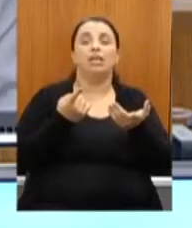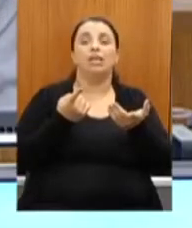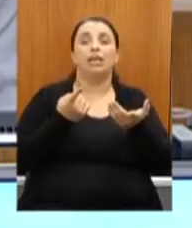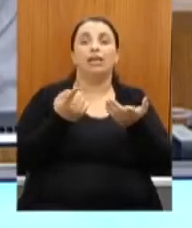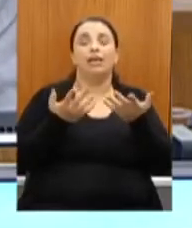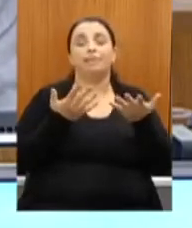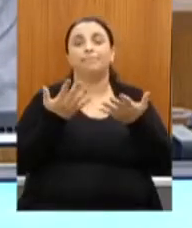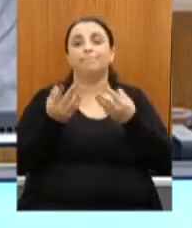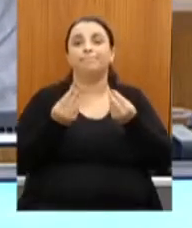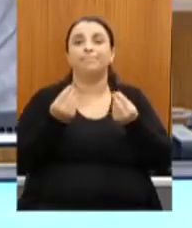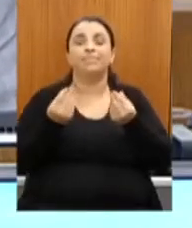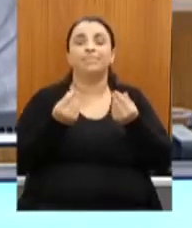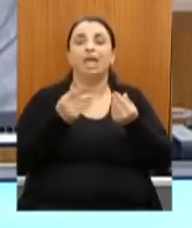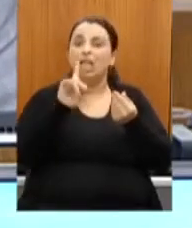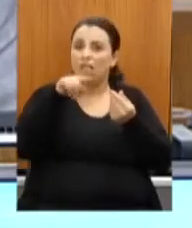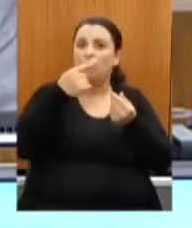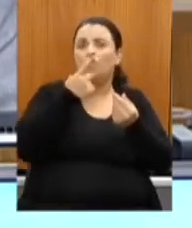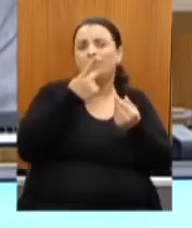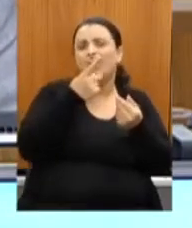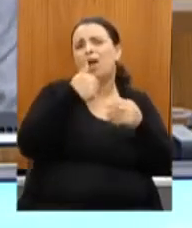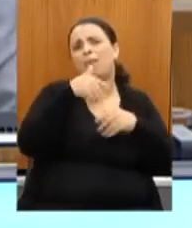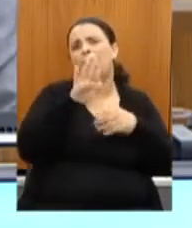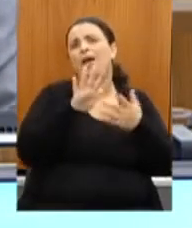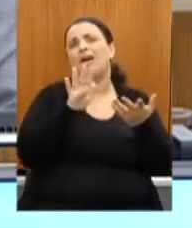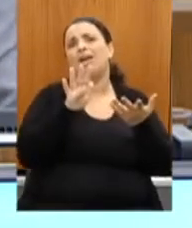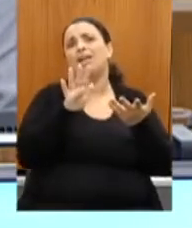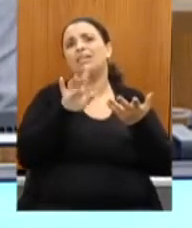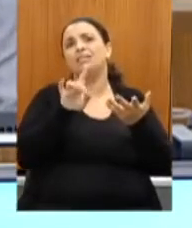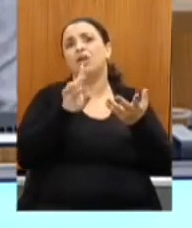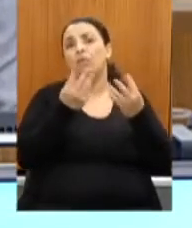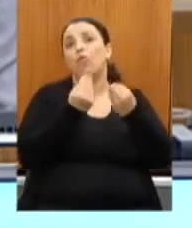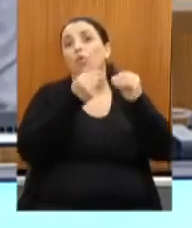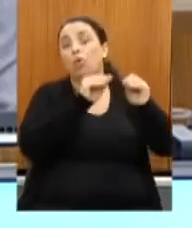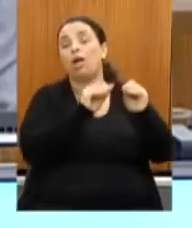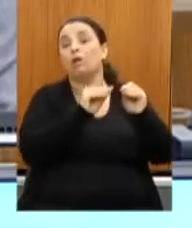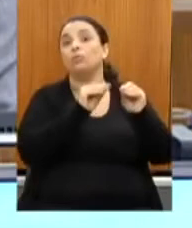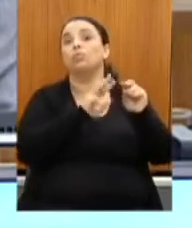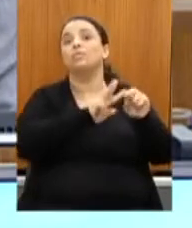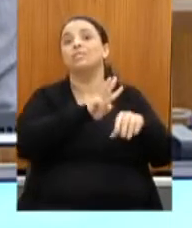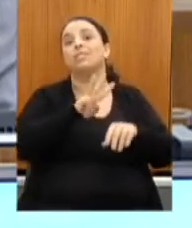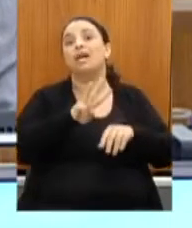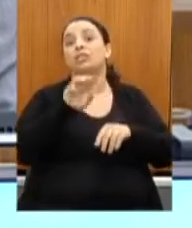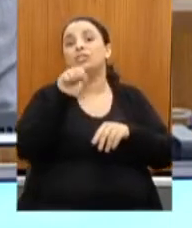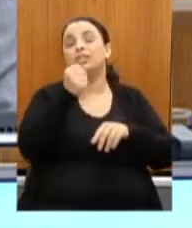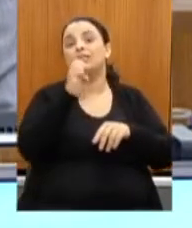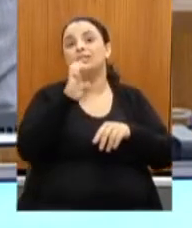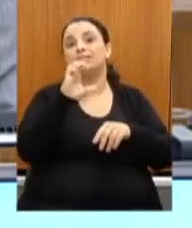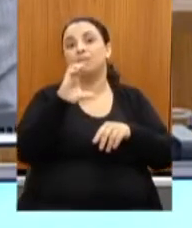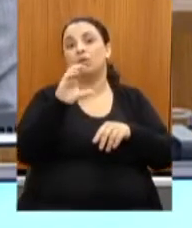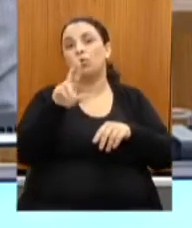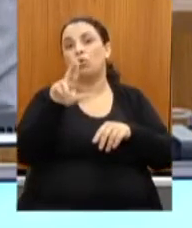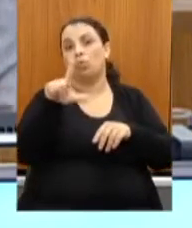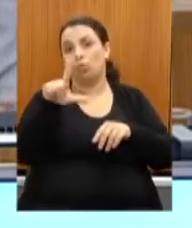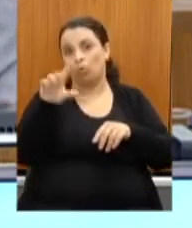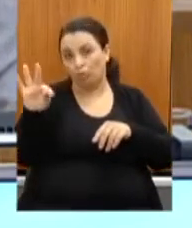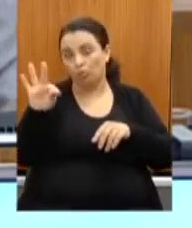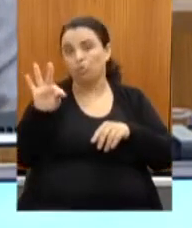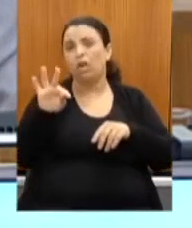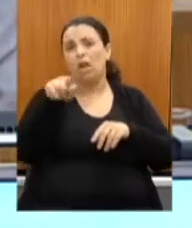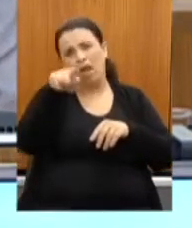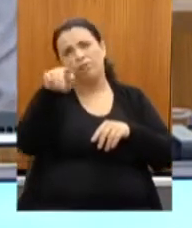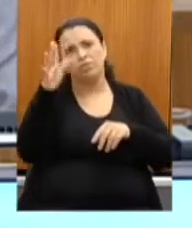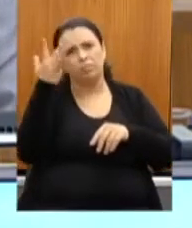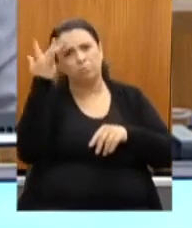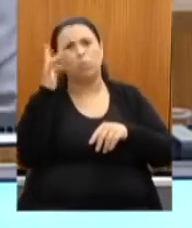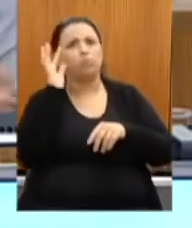enfim, depois nós vamos deixar isso aqui, Marina, no site da Secult, para as pessoas verem, prestação de conta